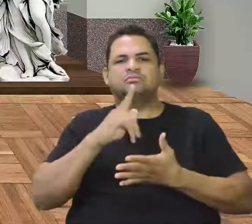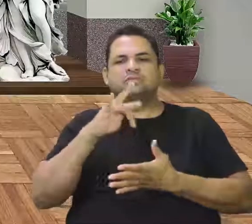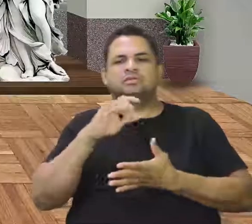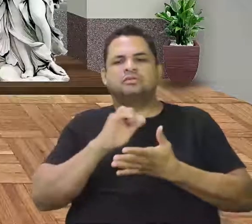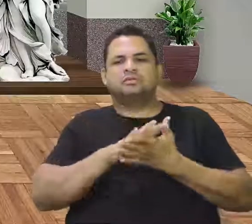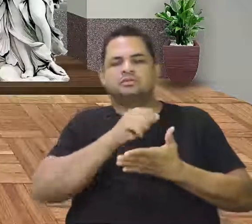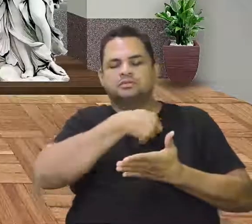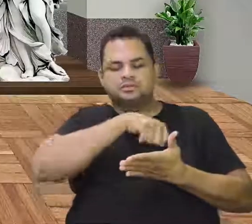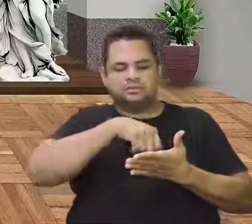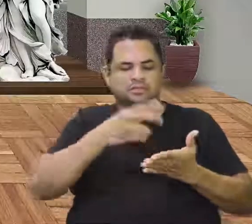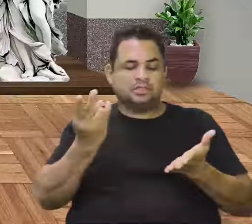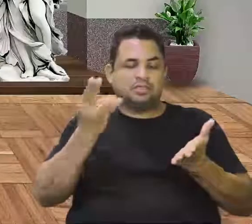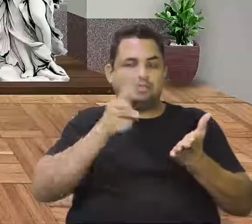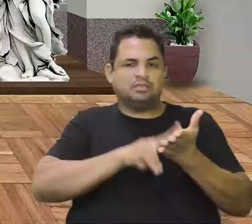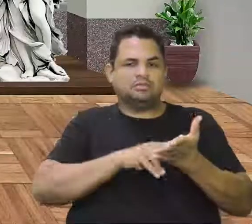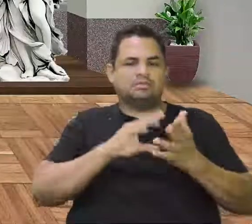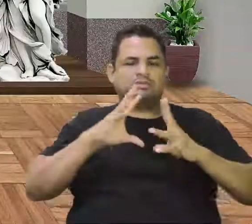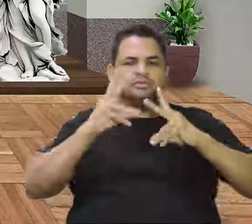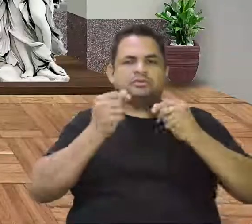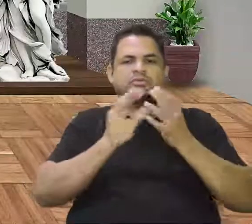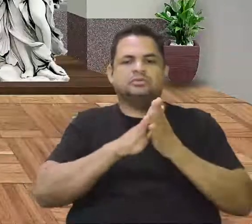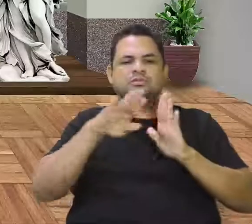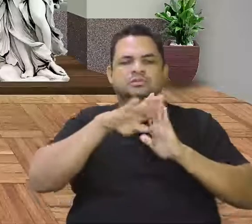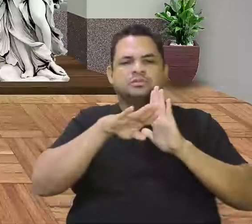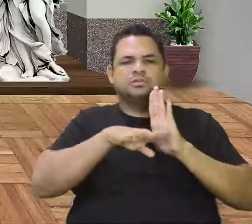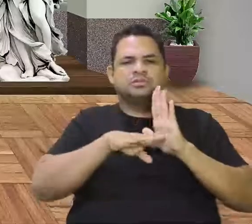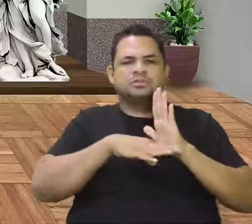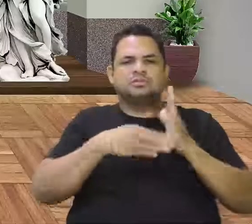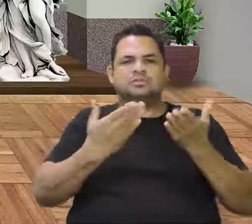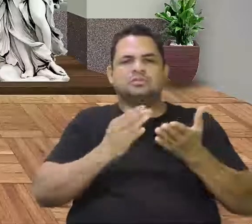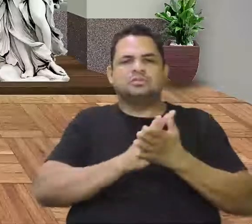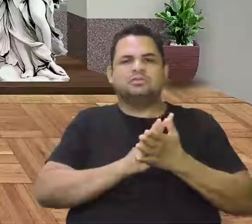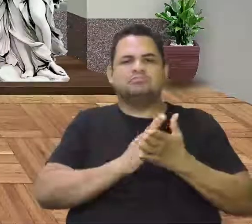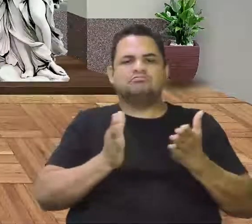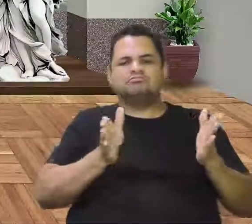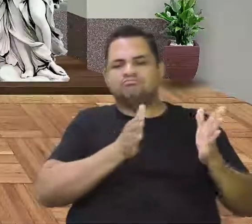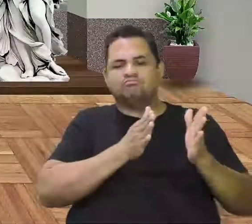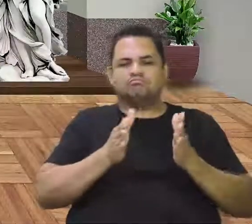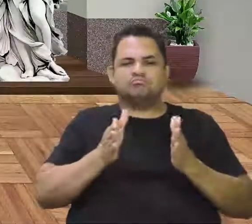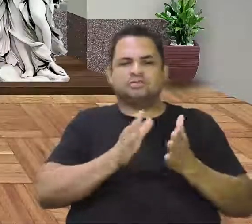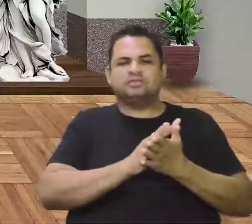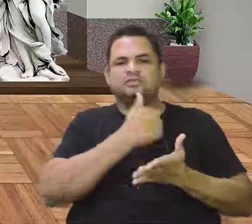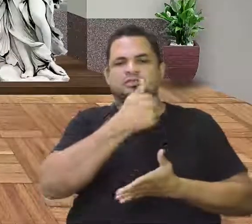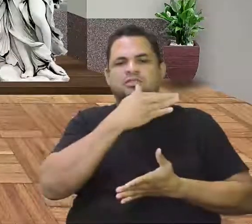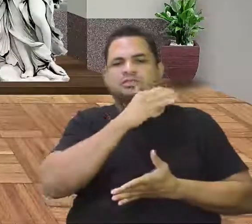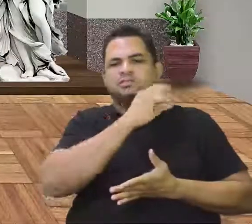colocar na carta. Tudo isso é definido neste momento, nesses dez dias aí.